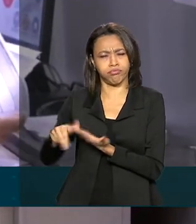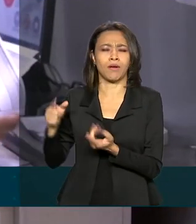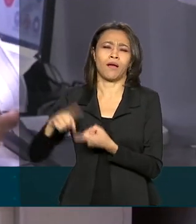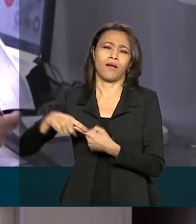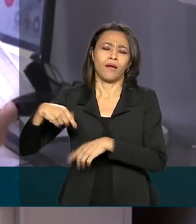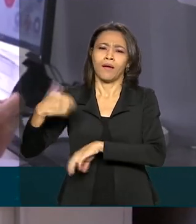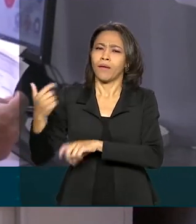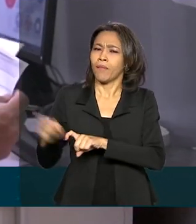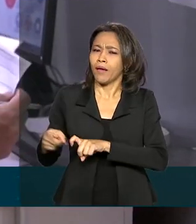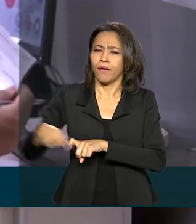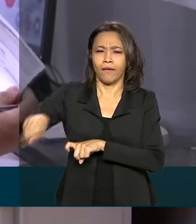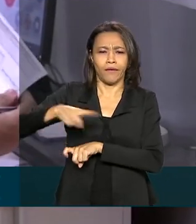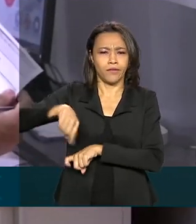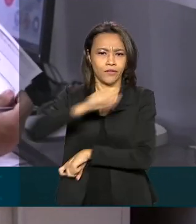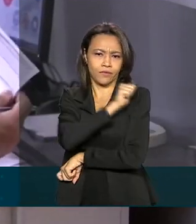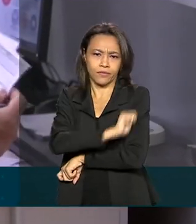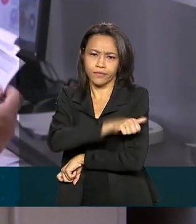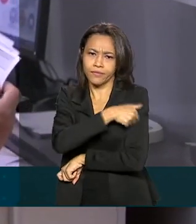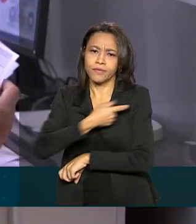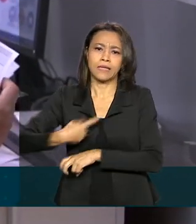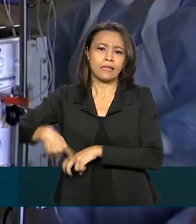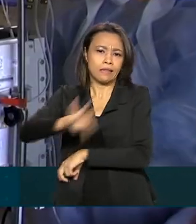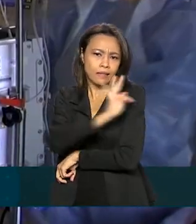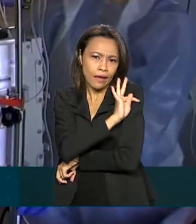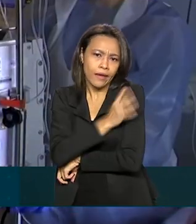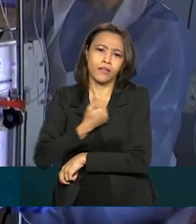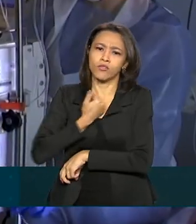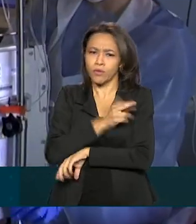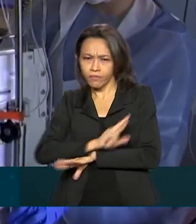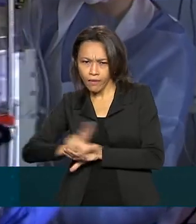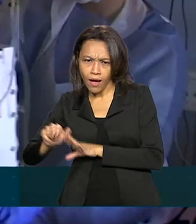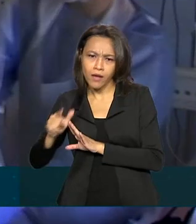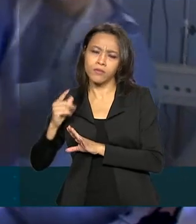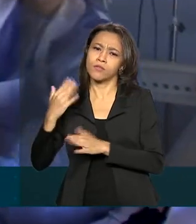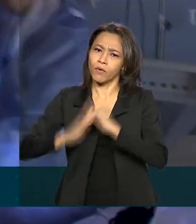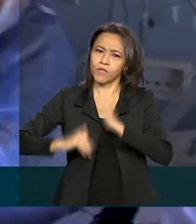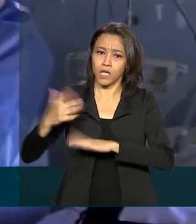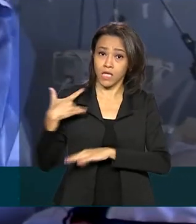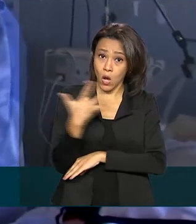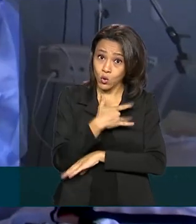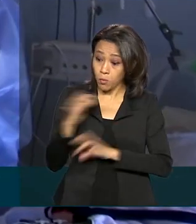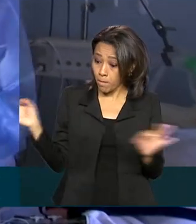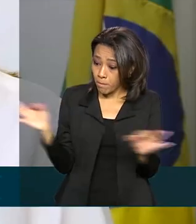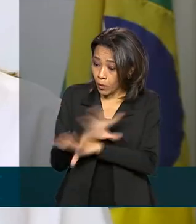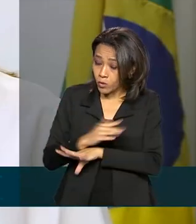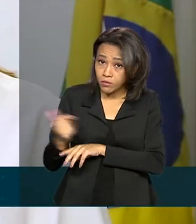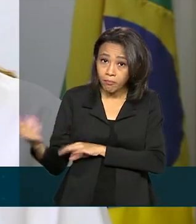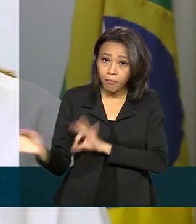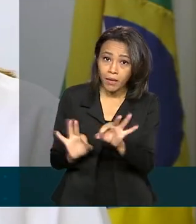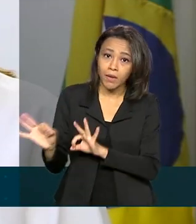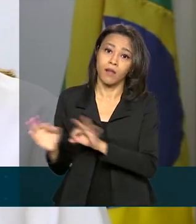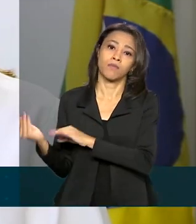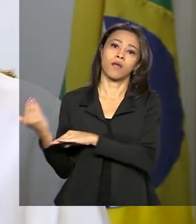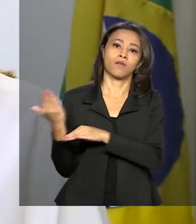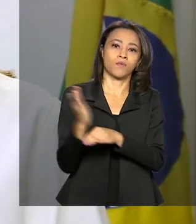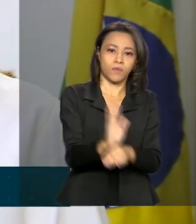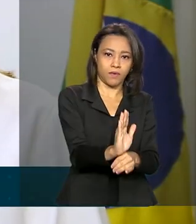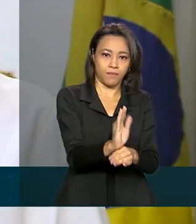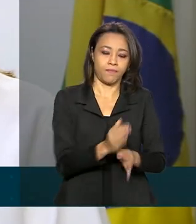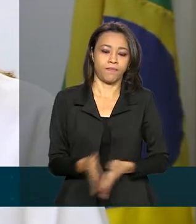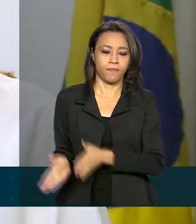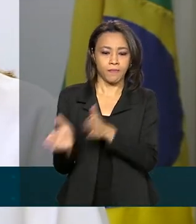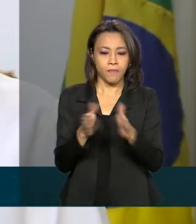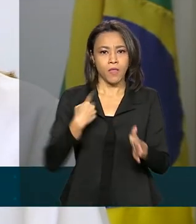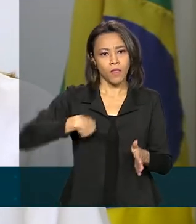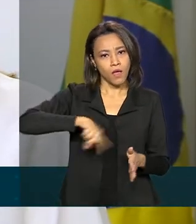técnicos de enfermagem e outras especialidades, cadastrados e prontos para ajudar. Nós sabíamos que a questão